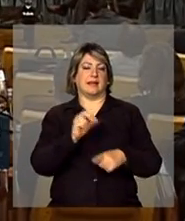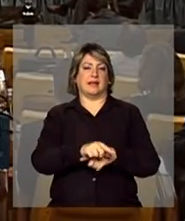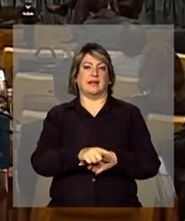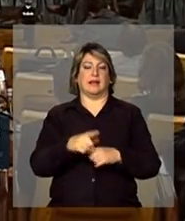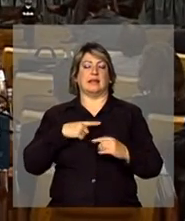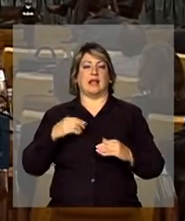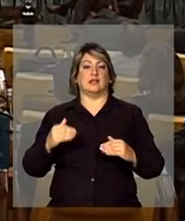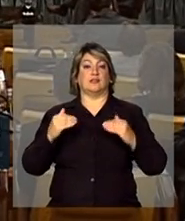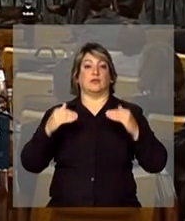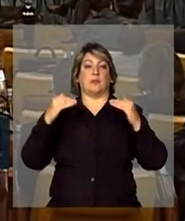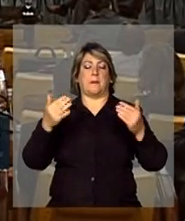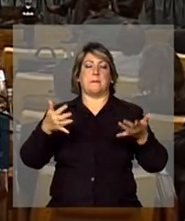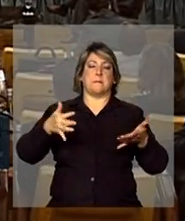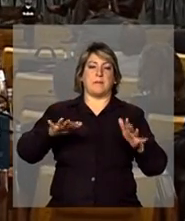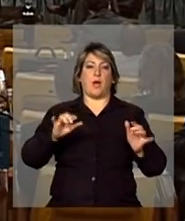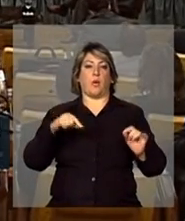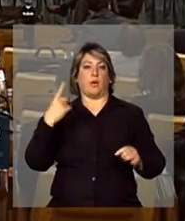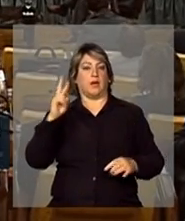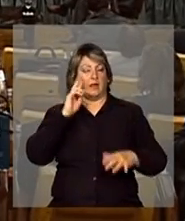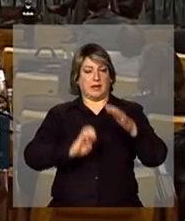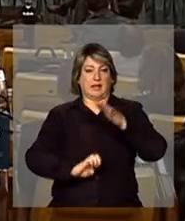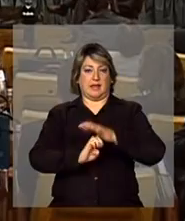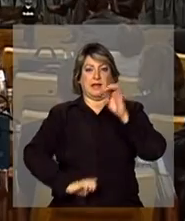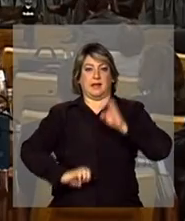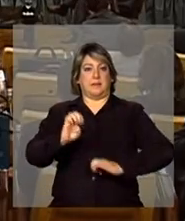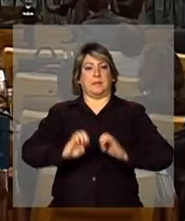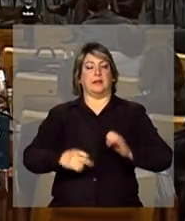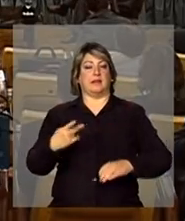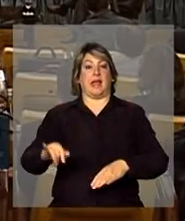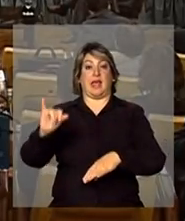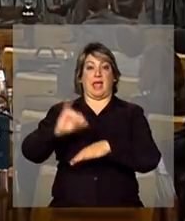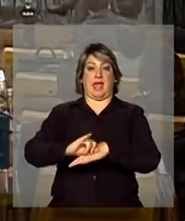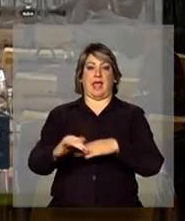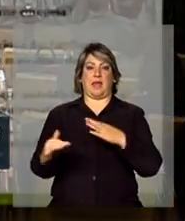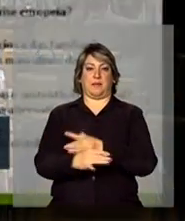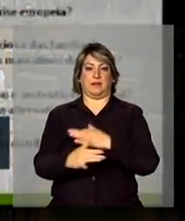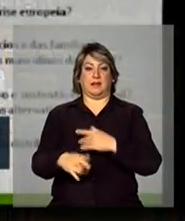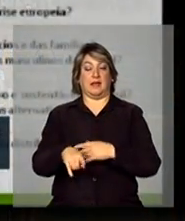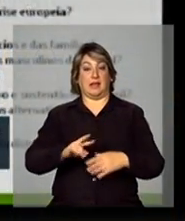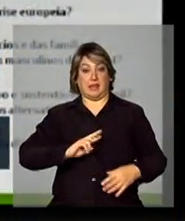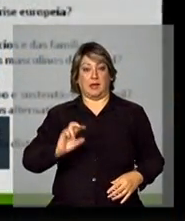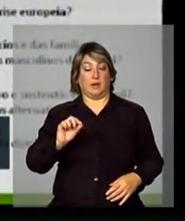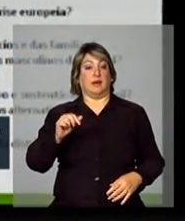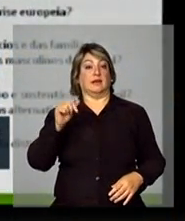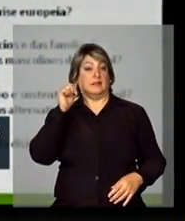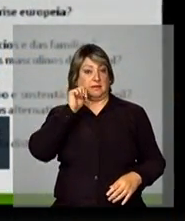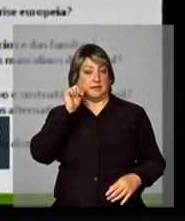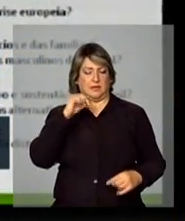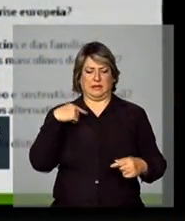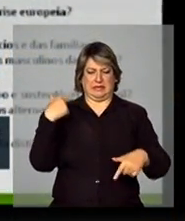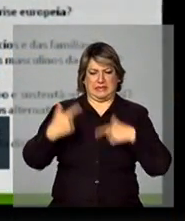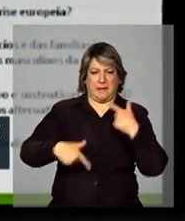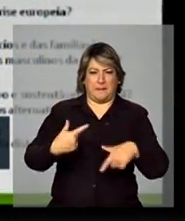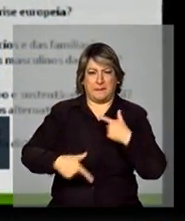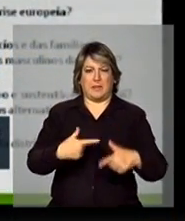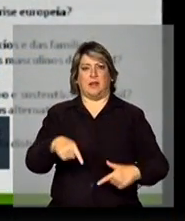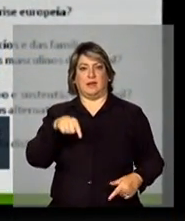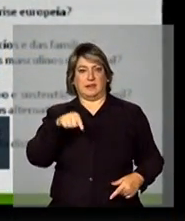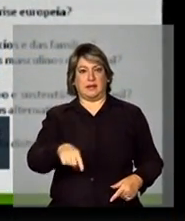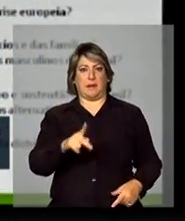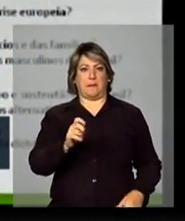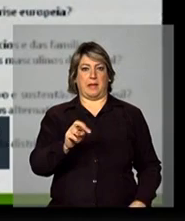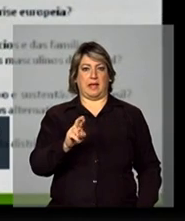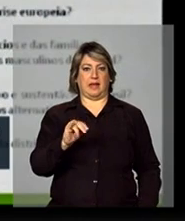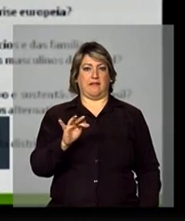do que os empreendedores da capital? A vai ver que a resposta é que a batalhadora da periferia que aparece lá na